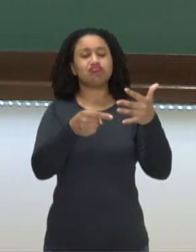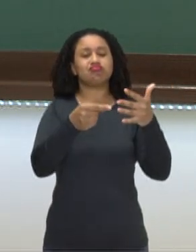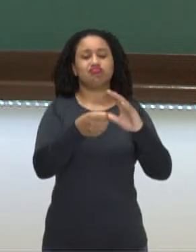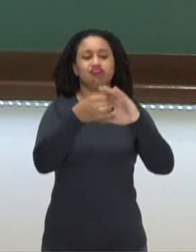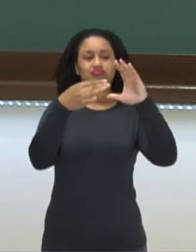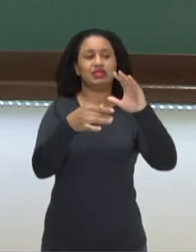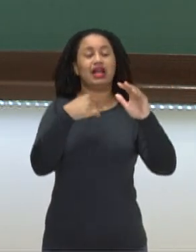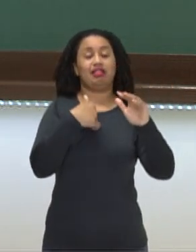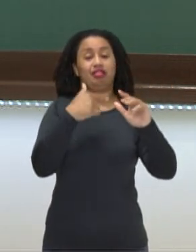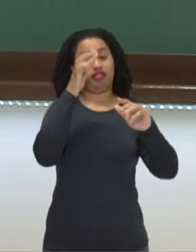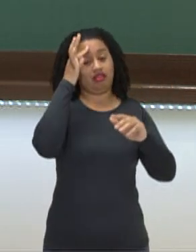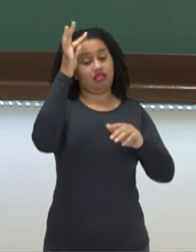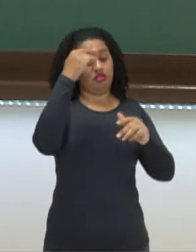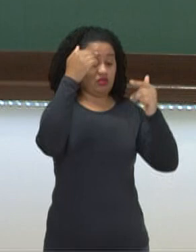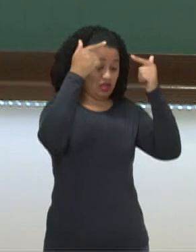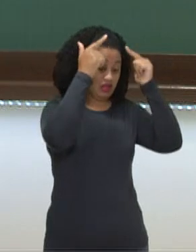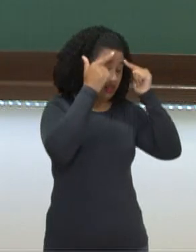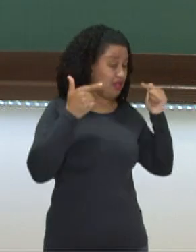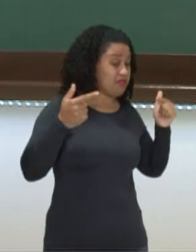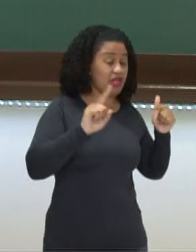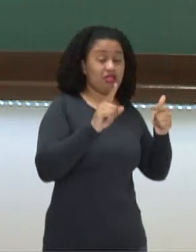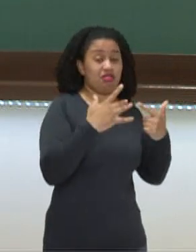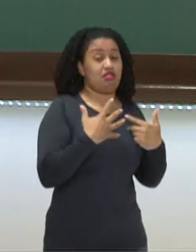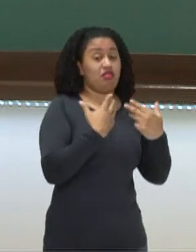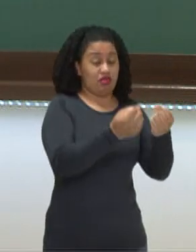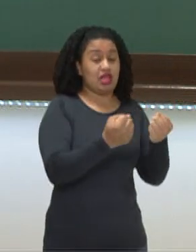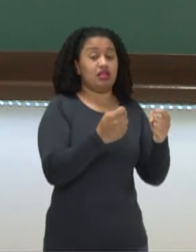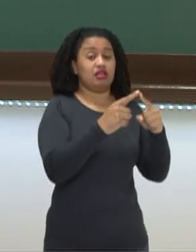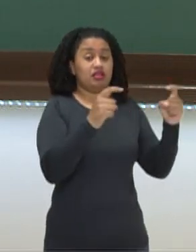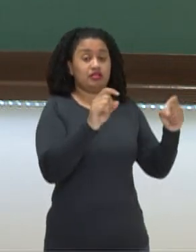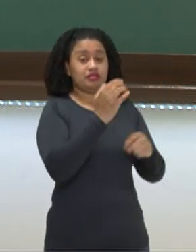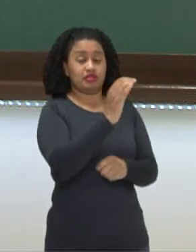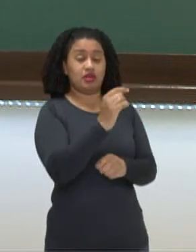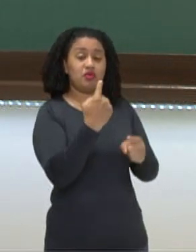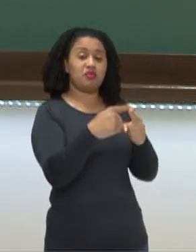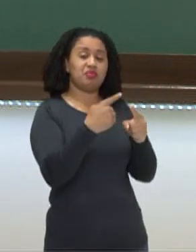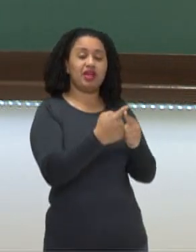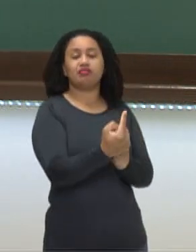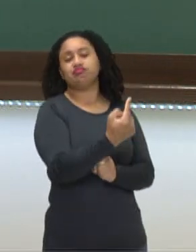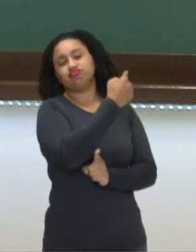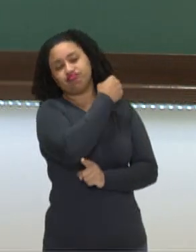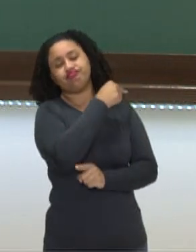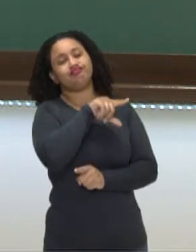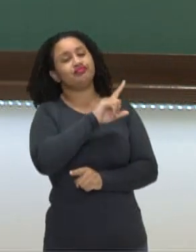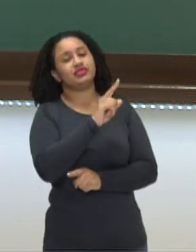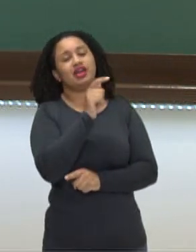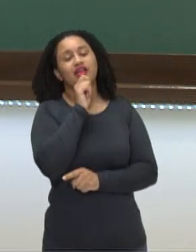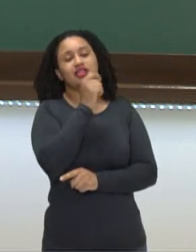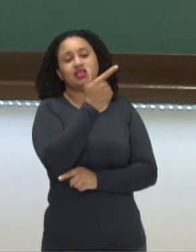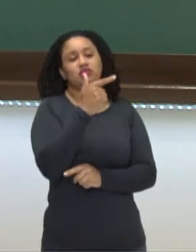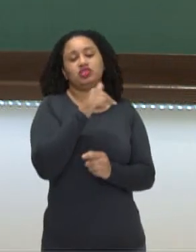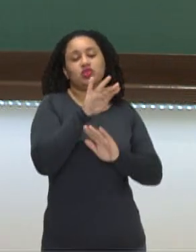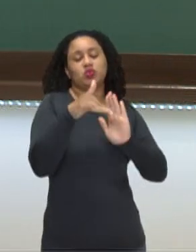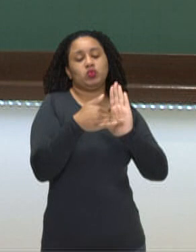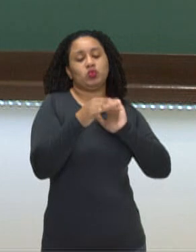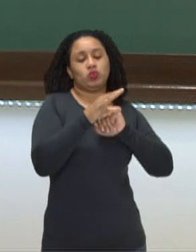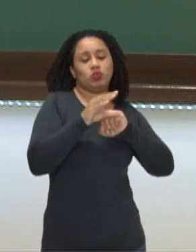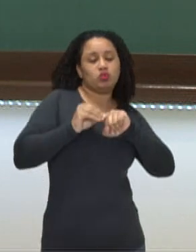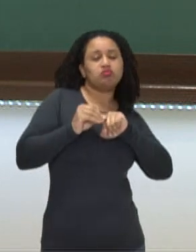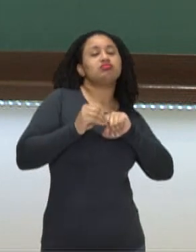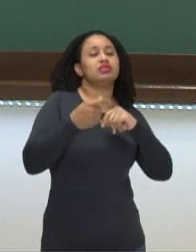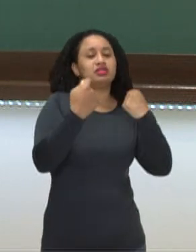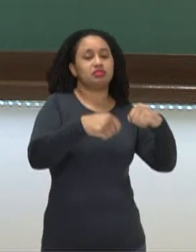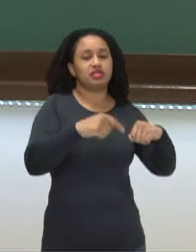na teoria do Lamarck que já não são mais aceitas pela ciência, porque, na época, ele não tinha todo o conhecimento